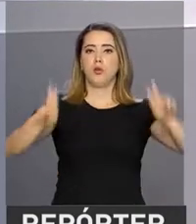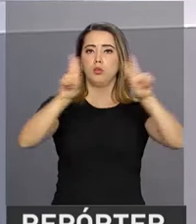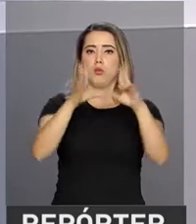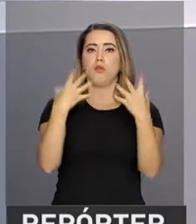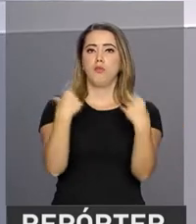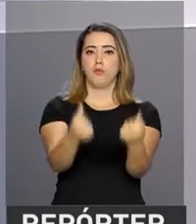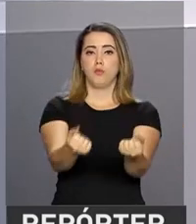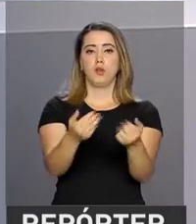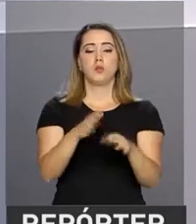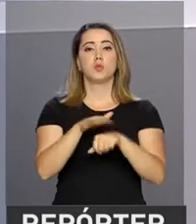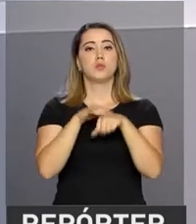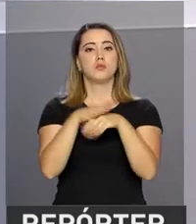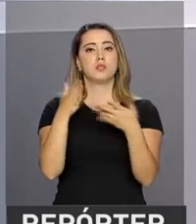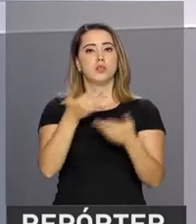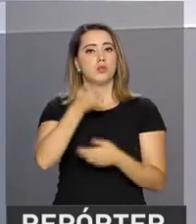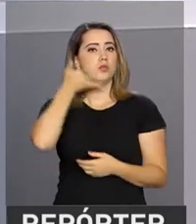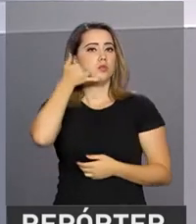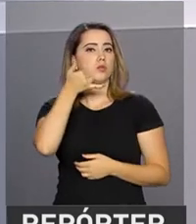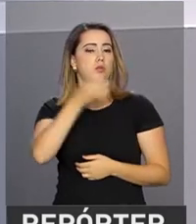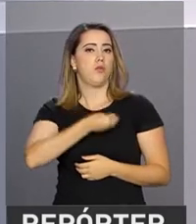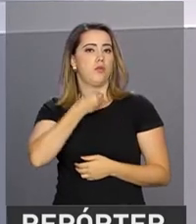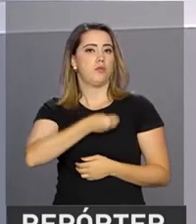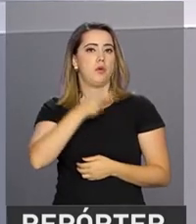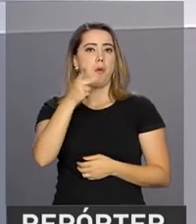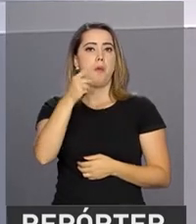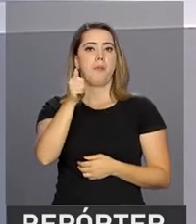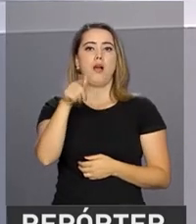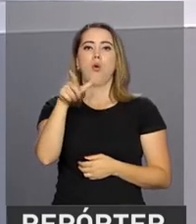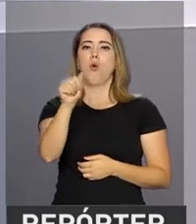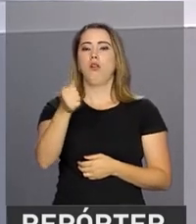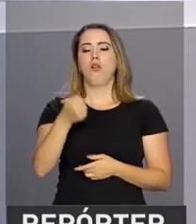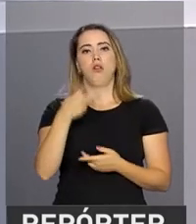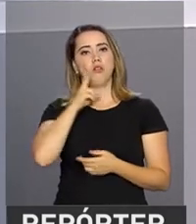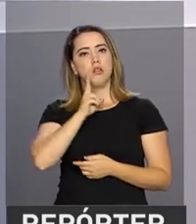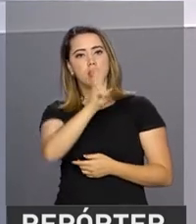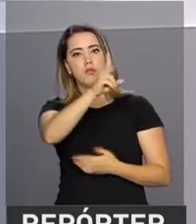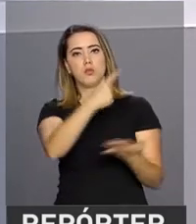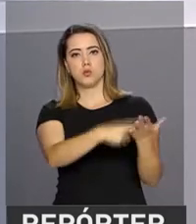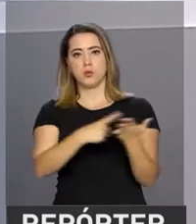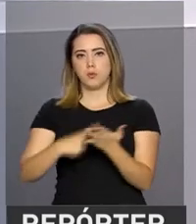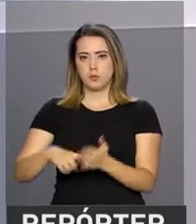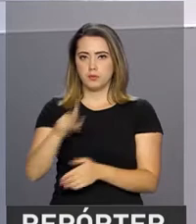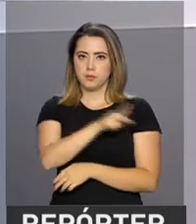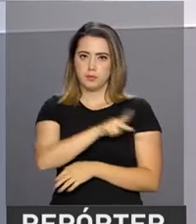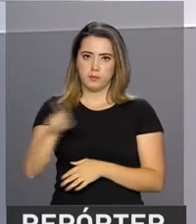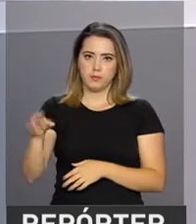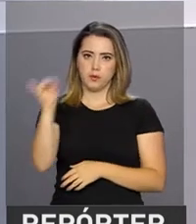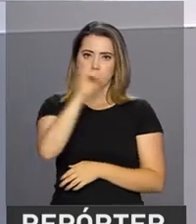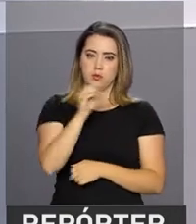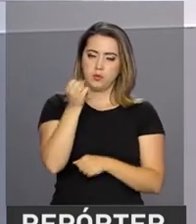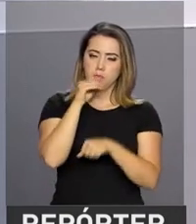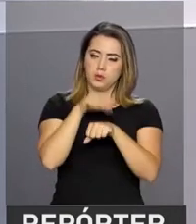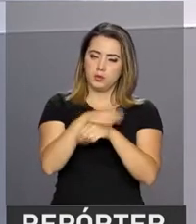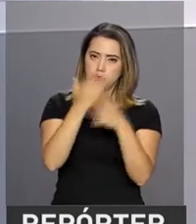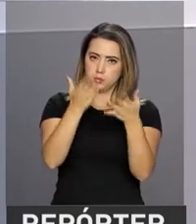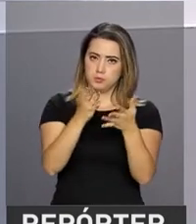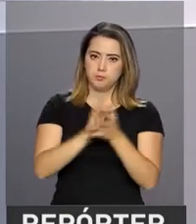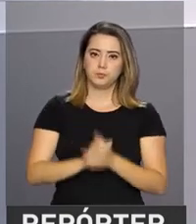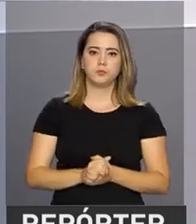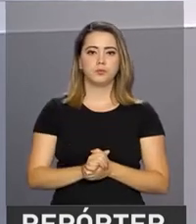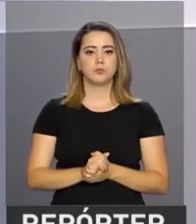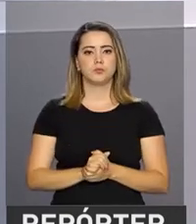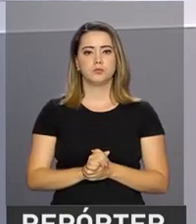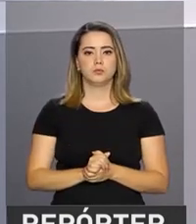por telefone, com a nossa correspondente, Paola de Hort, que acompanha a agenda do presidente. Olá, Paola, boa noite para você.